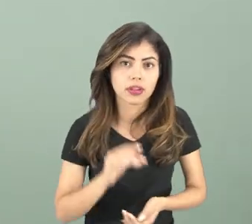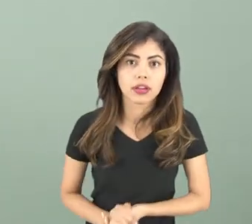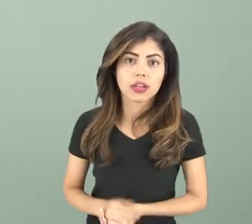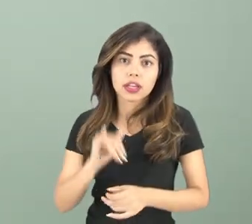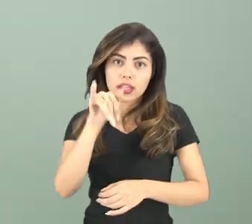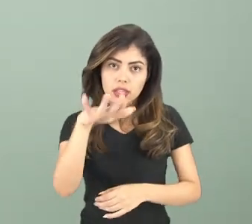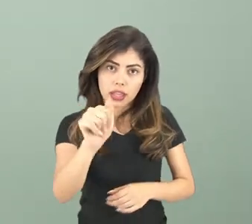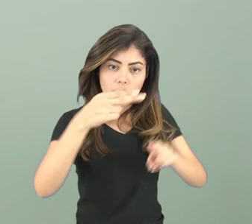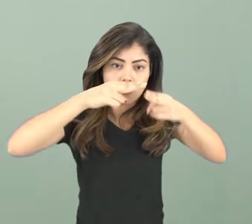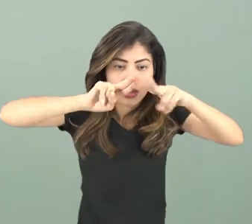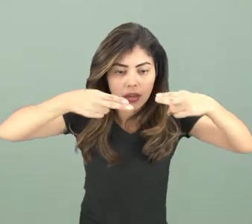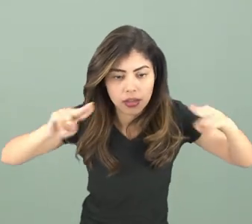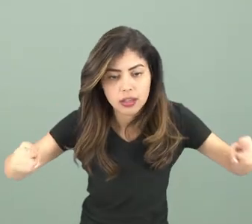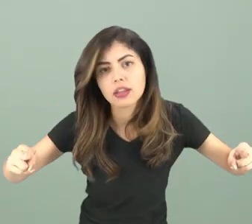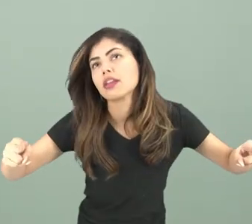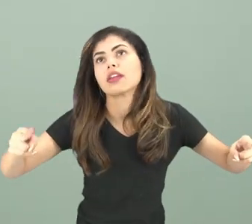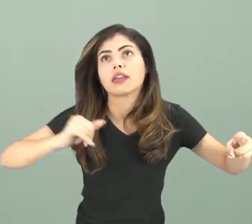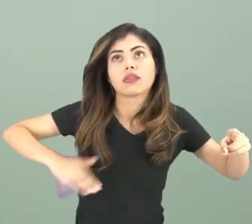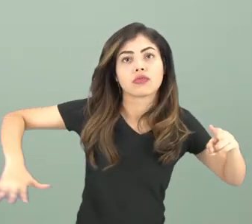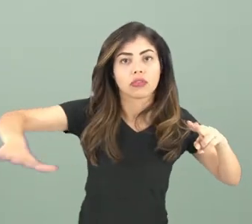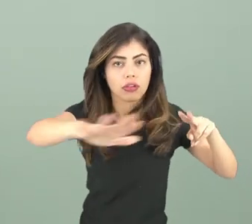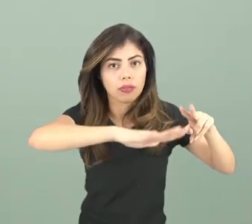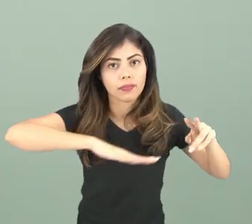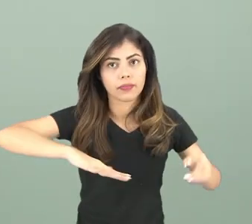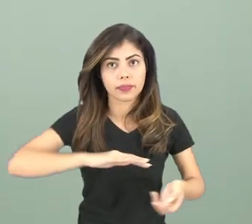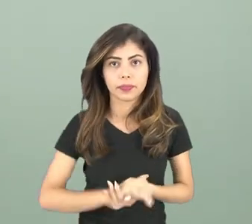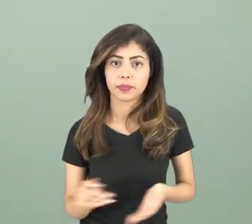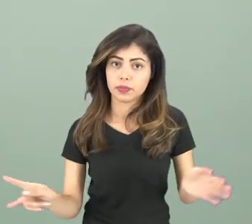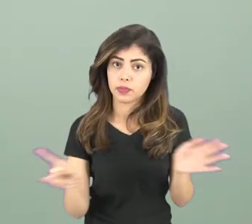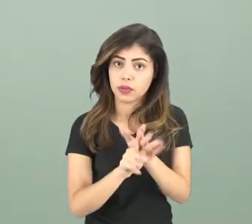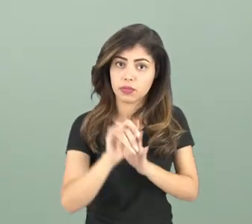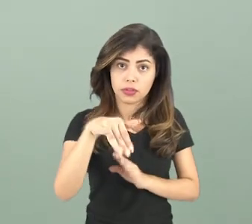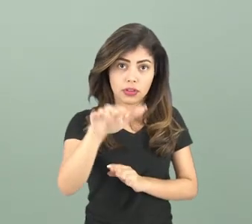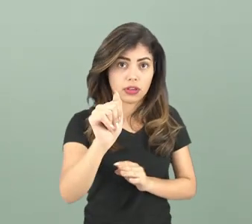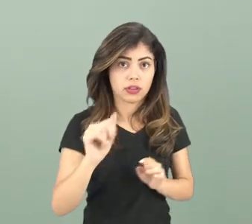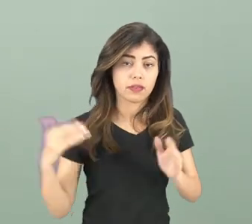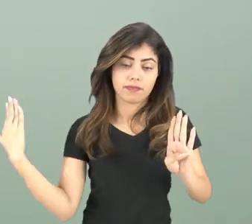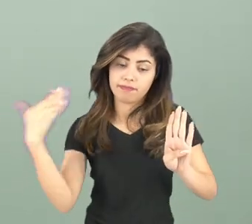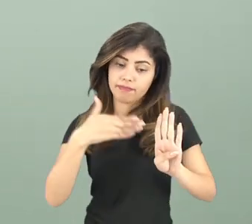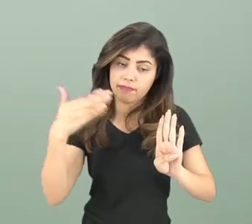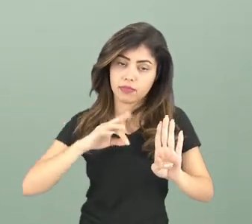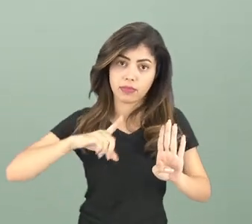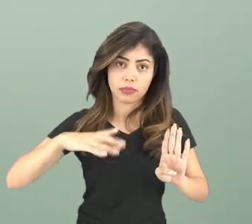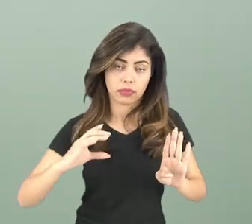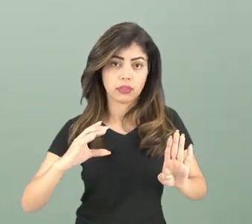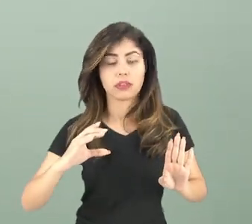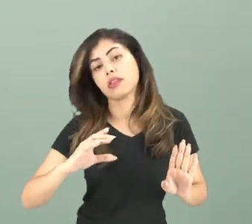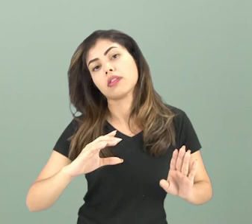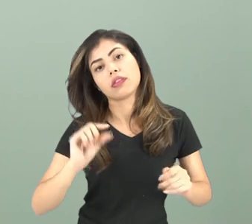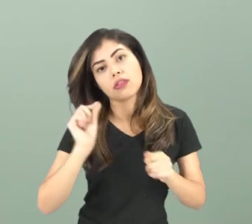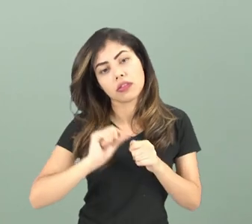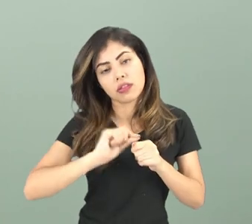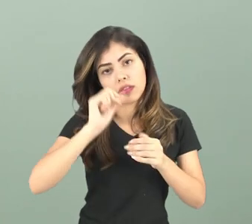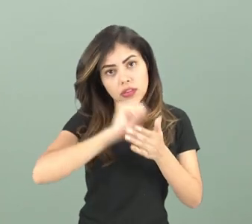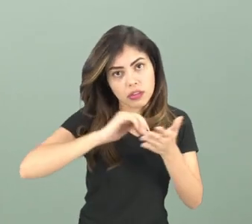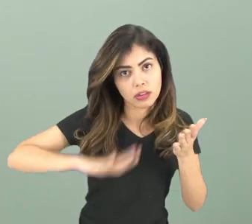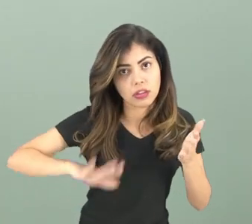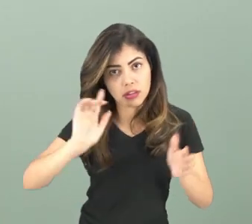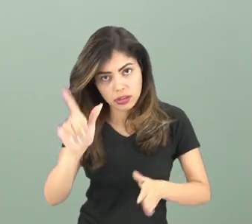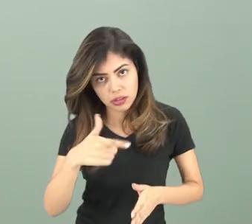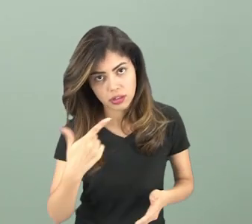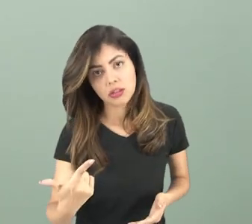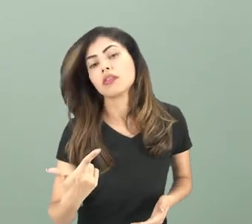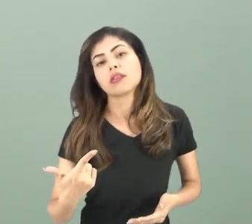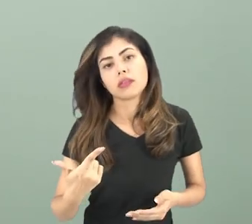ímãs e as propriedades do ímã. Verifica a plataforma Eduque para fazer outras questões